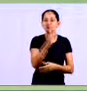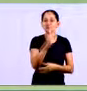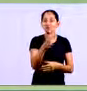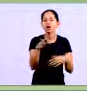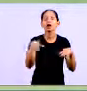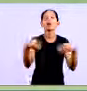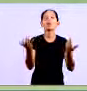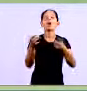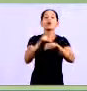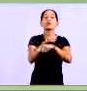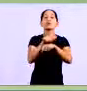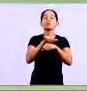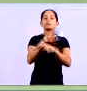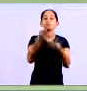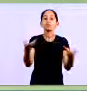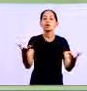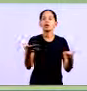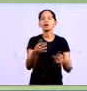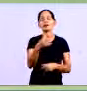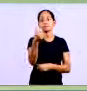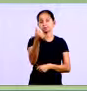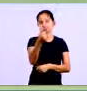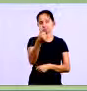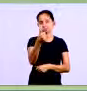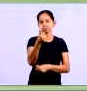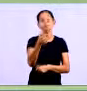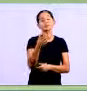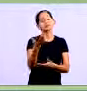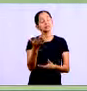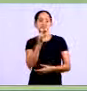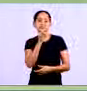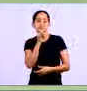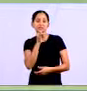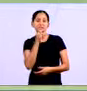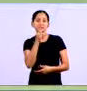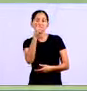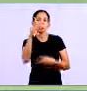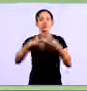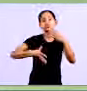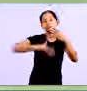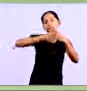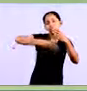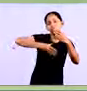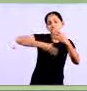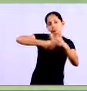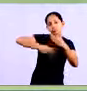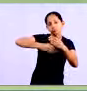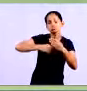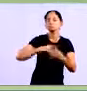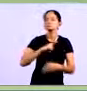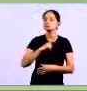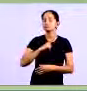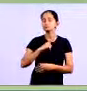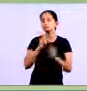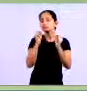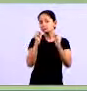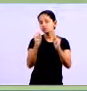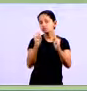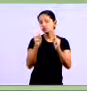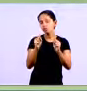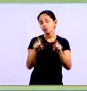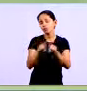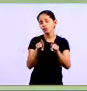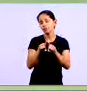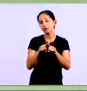teria para fazer isso A resposta seria Essa primeira Mas eu acrescentei aqui Como opções a mais Para vocês entenderem melhor Automação comercial